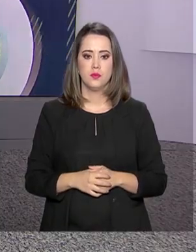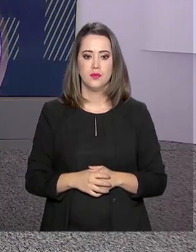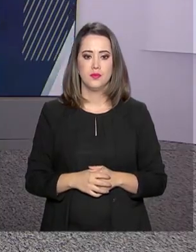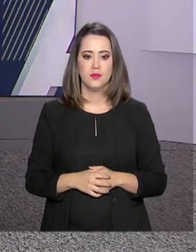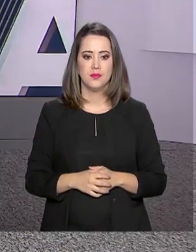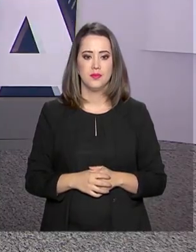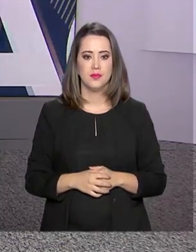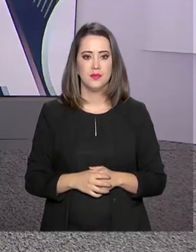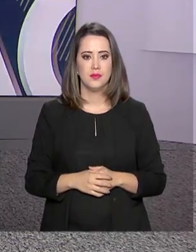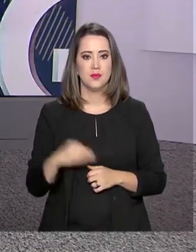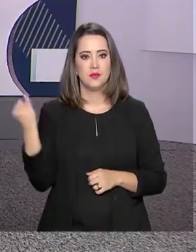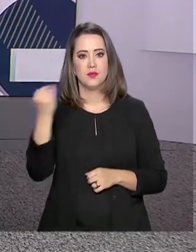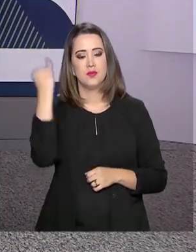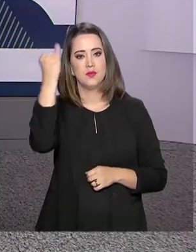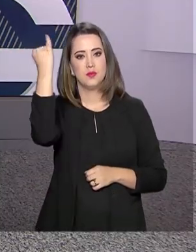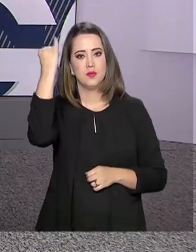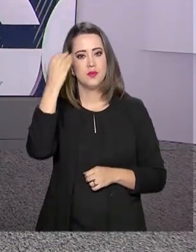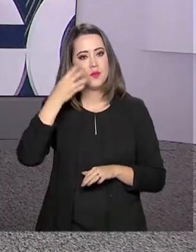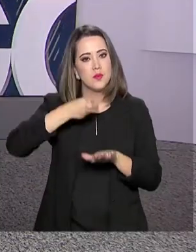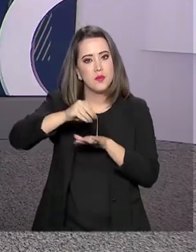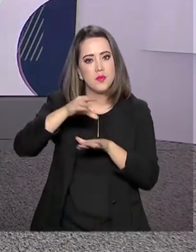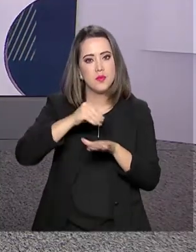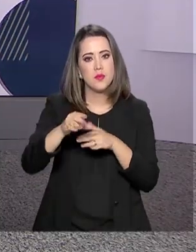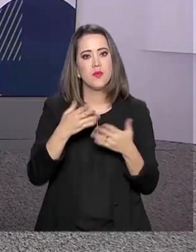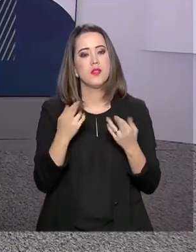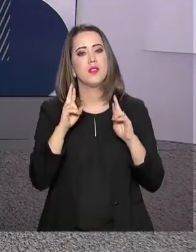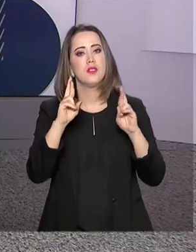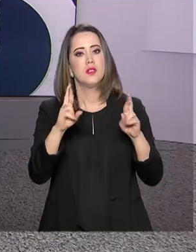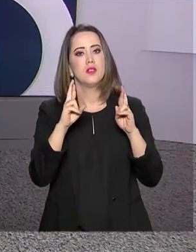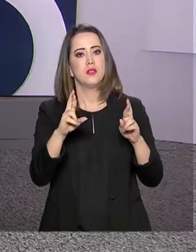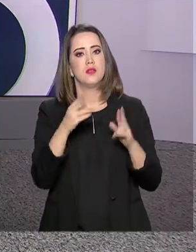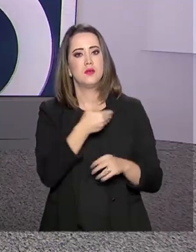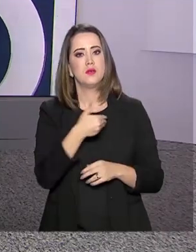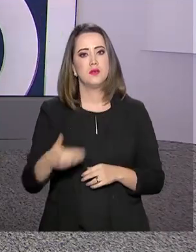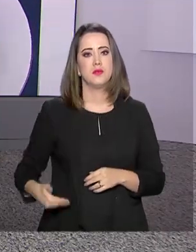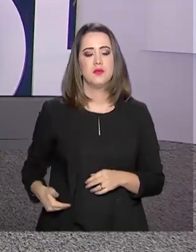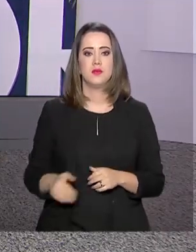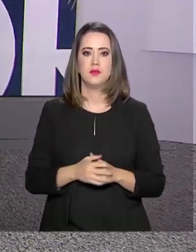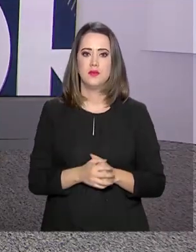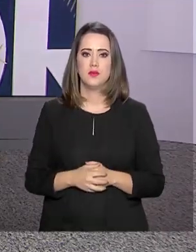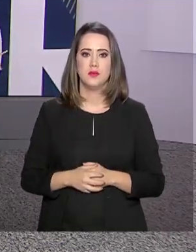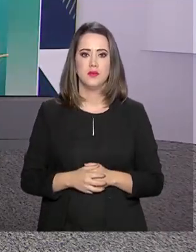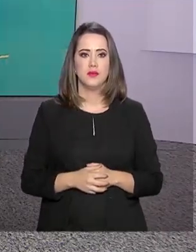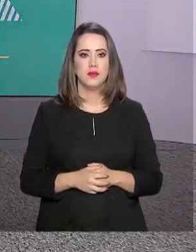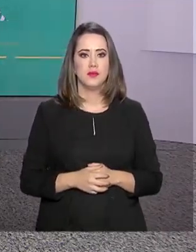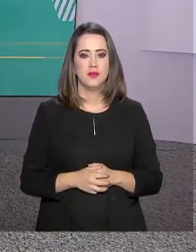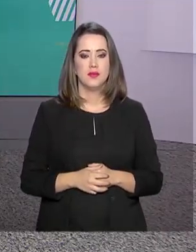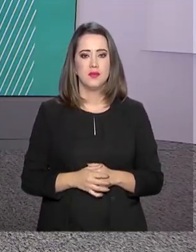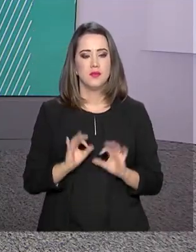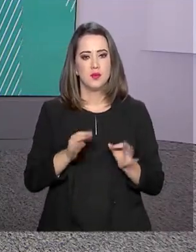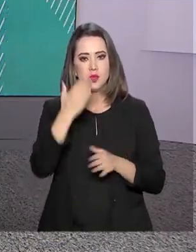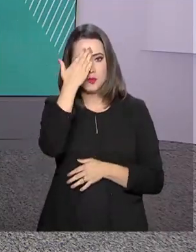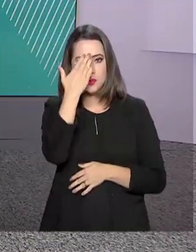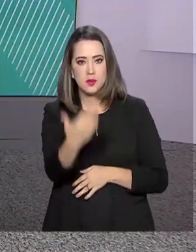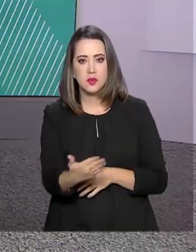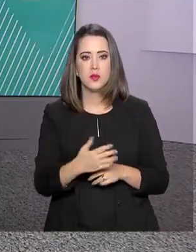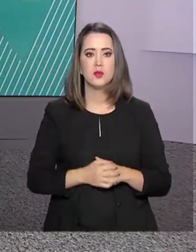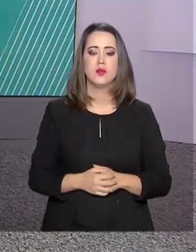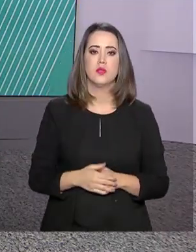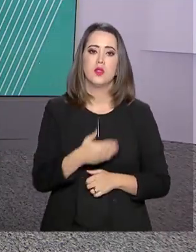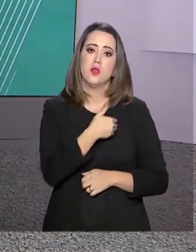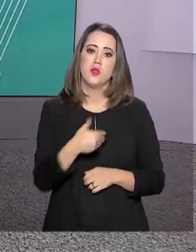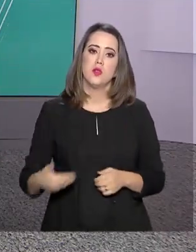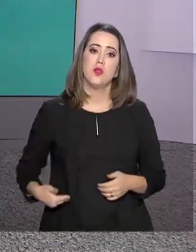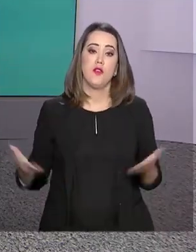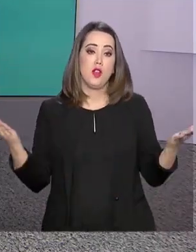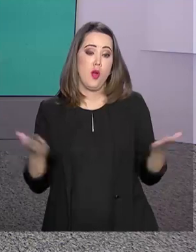É isso, Roberto. Importante essa notícia, não é, Alessandra? E muito esperada pelo governo, não é? Exatamente. Tá certo, obrigado, Alessandra. E